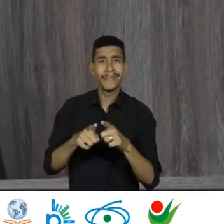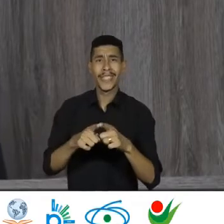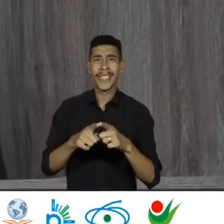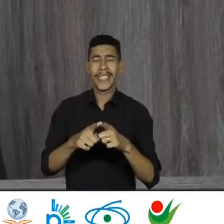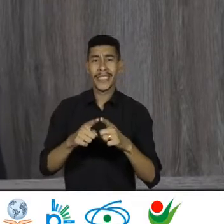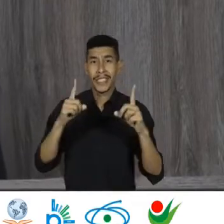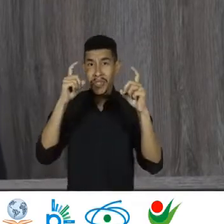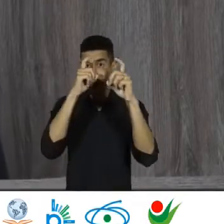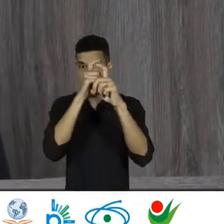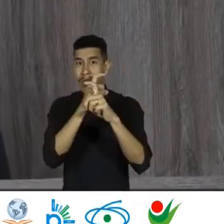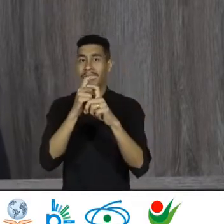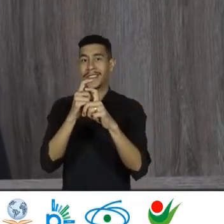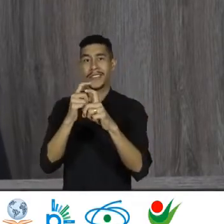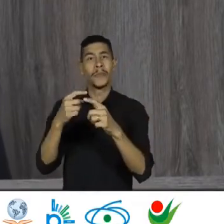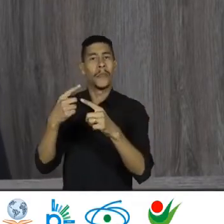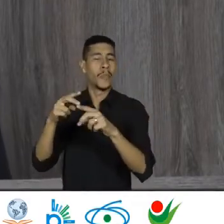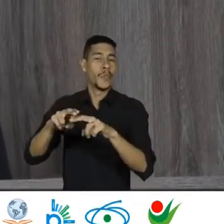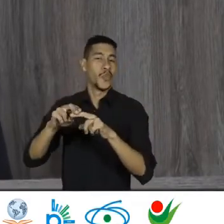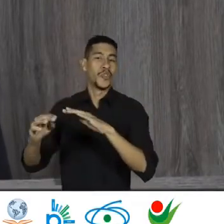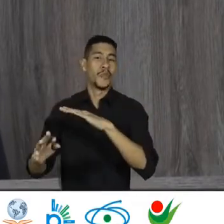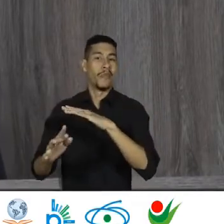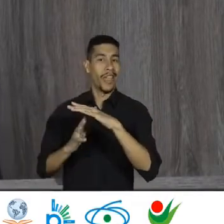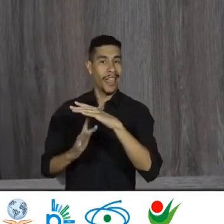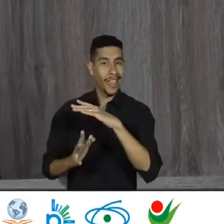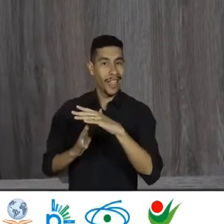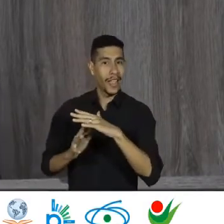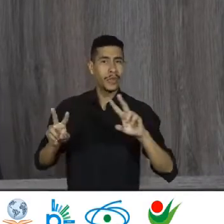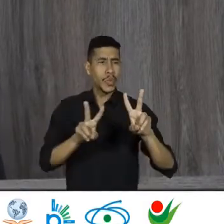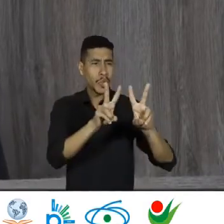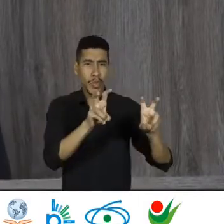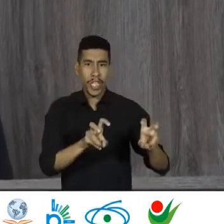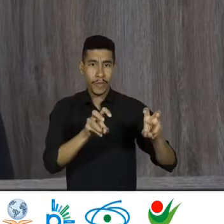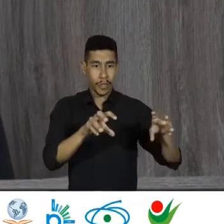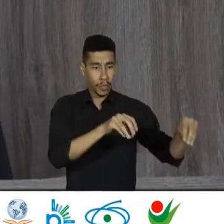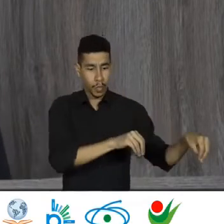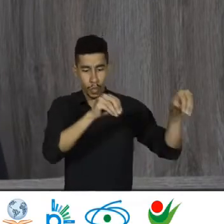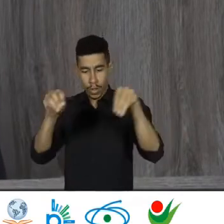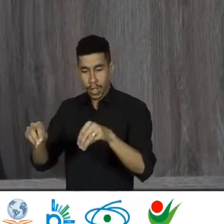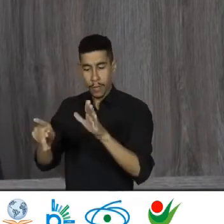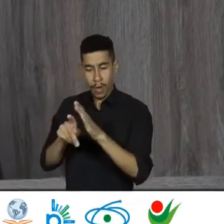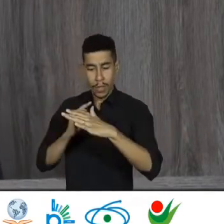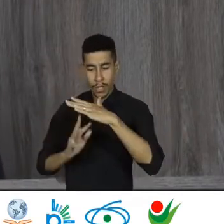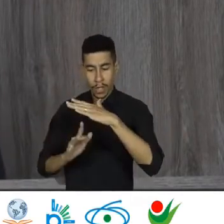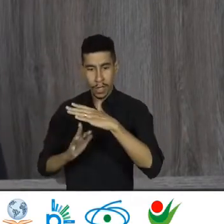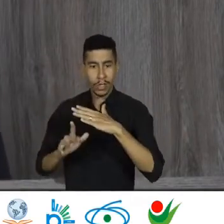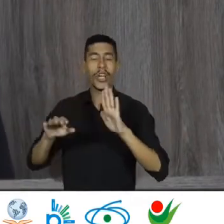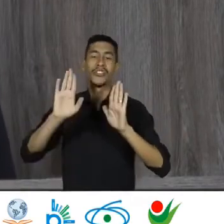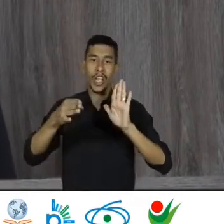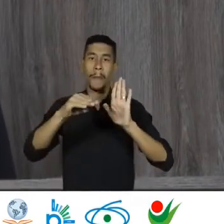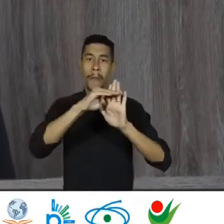oriundas. O tema dos deslocamentos migratórios está na ordem do dia.